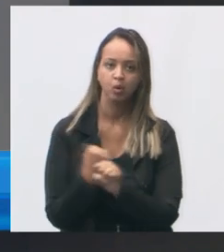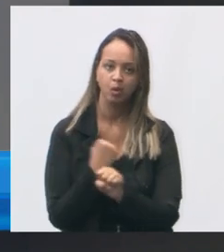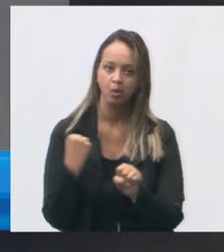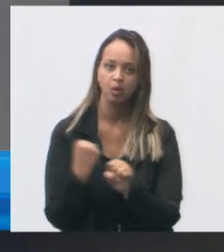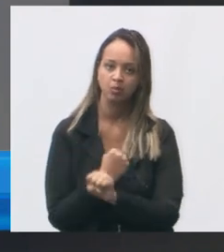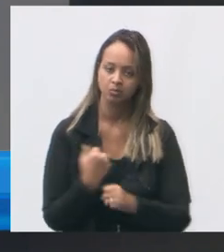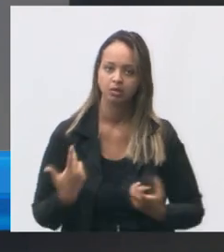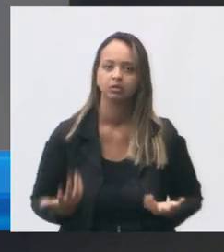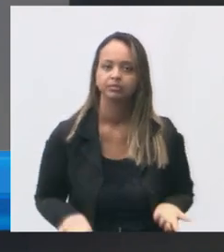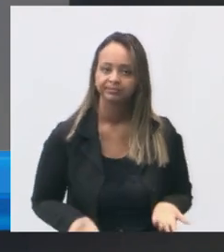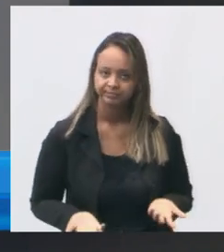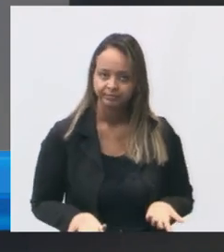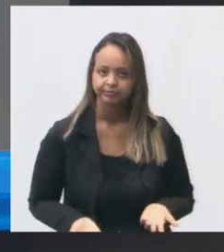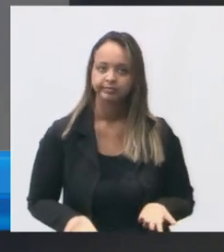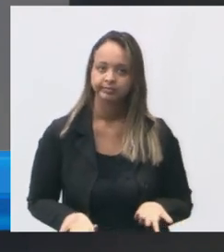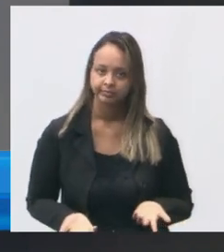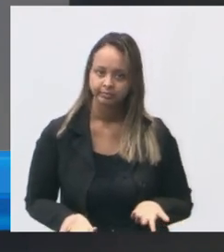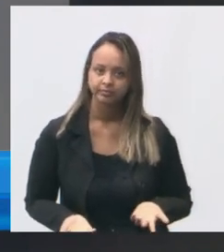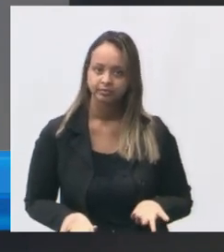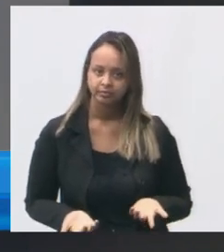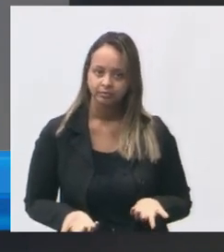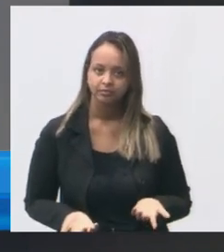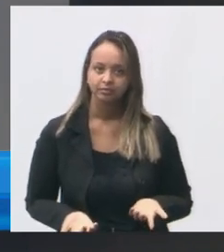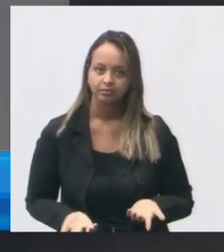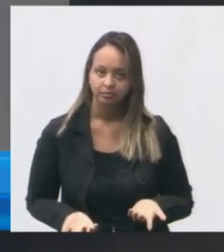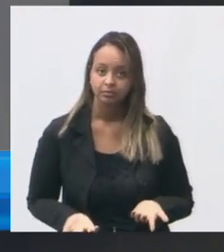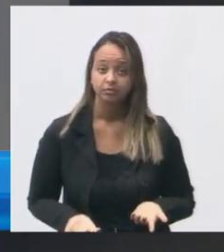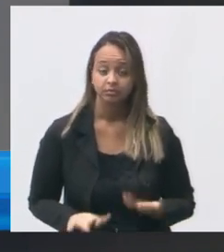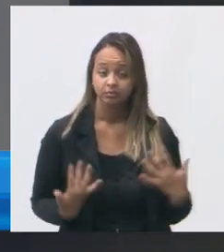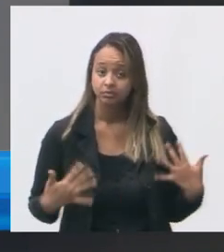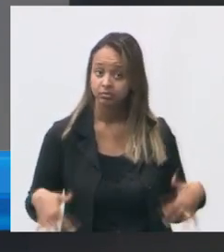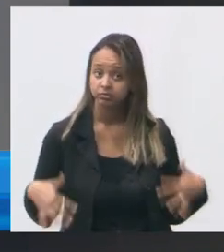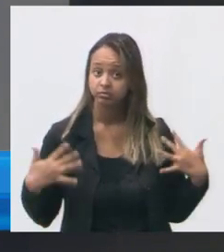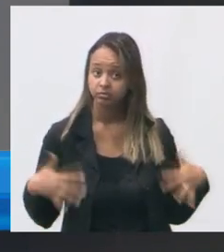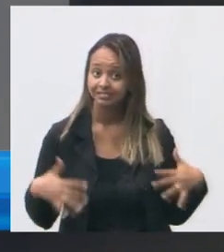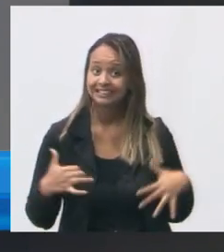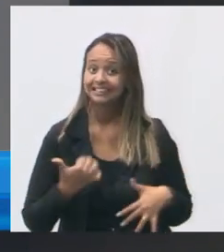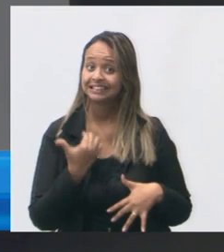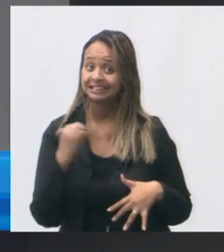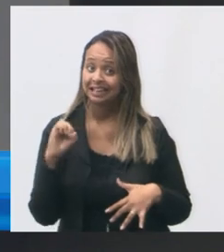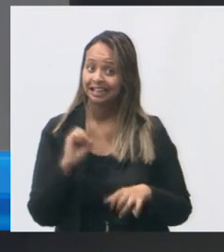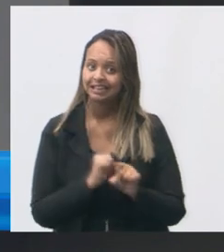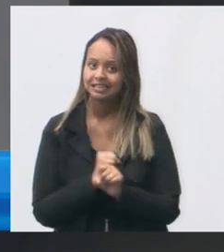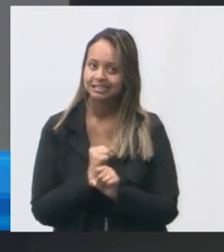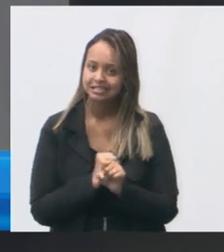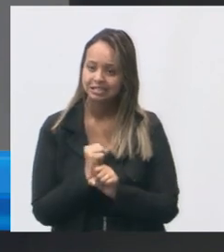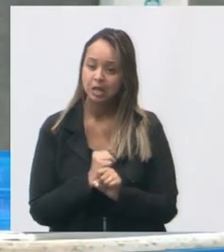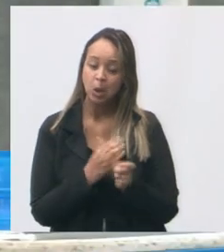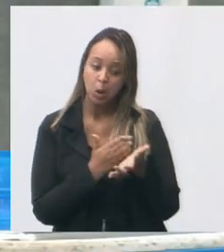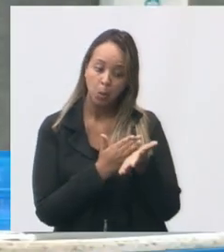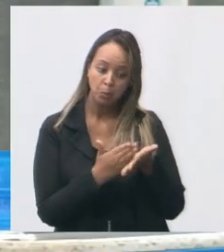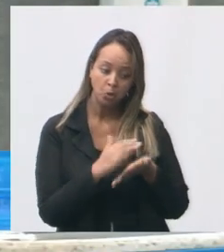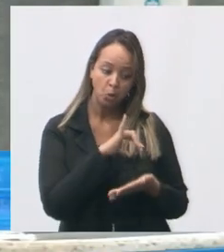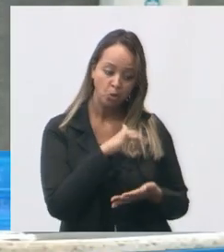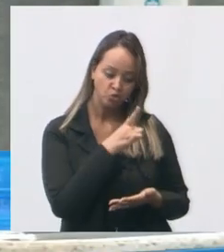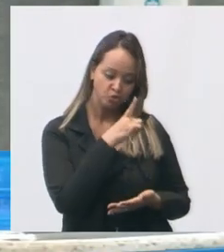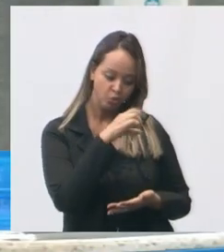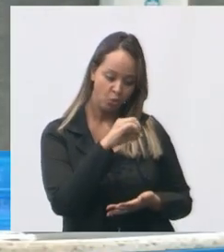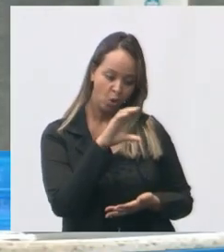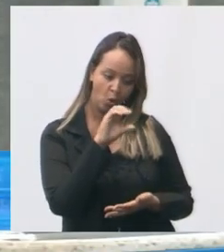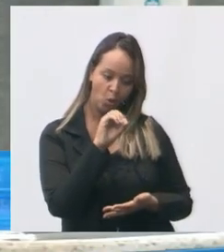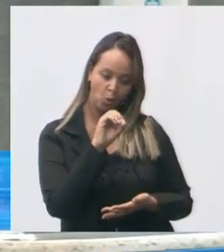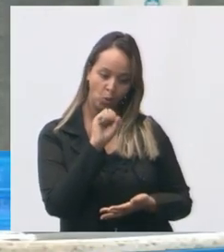é uma situação surreal né 10 anos de obra acho que começou João Cosa nessa hora e